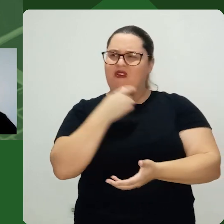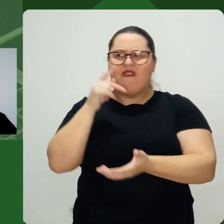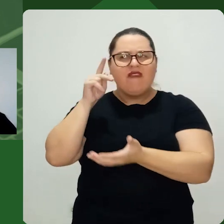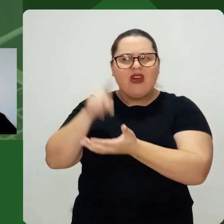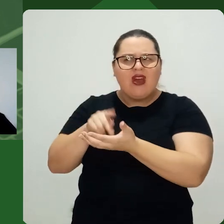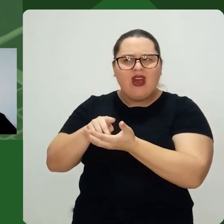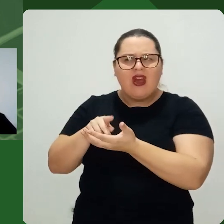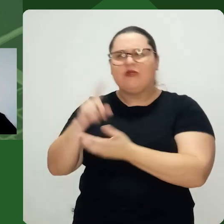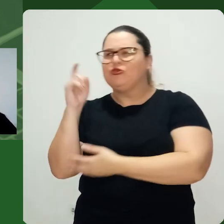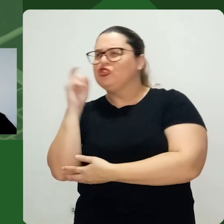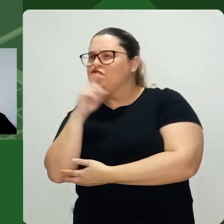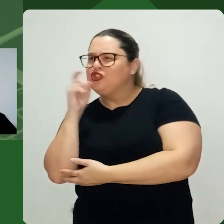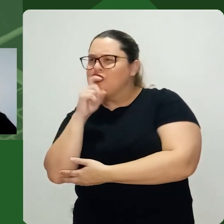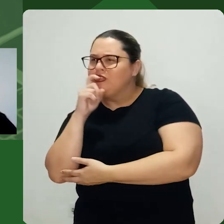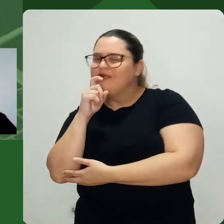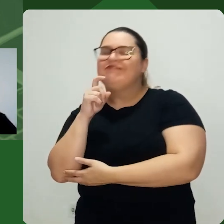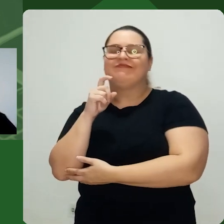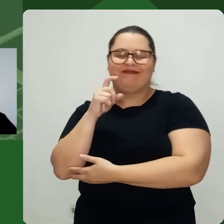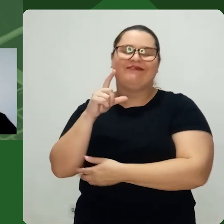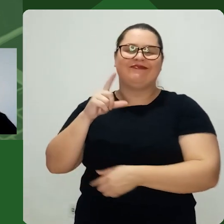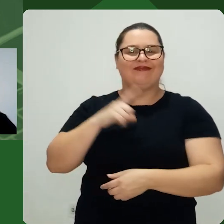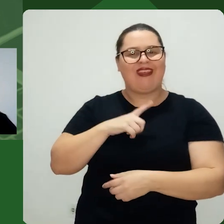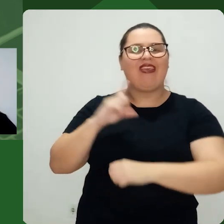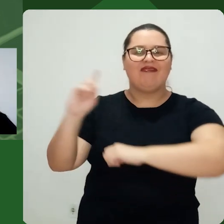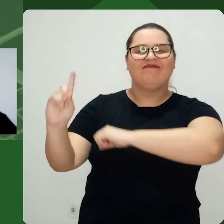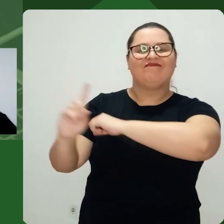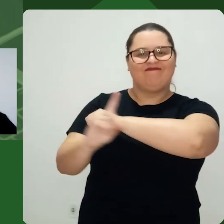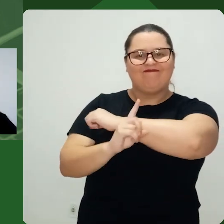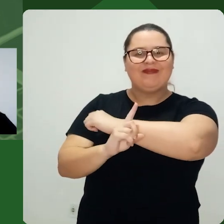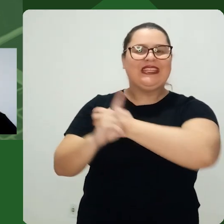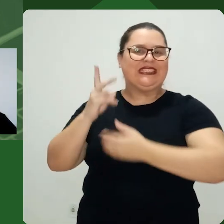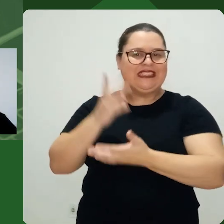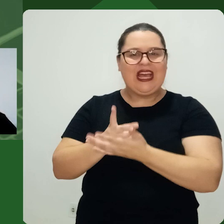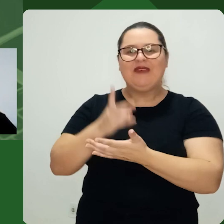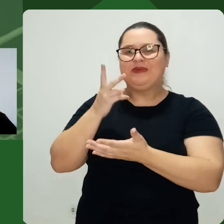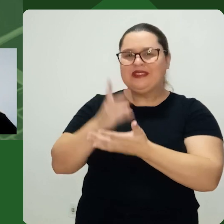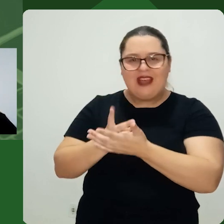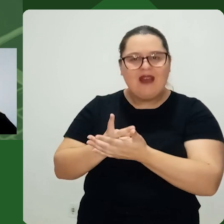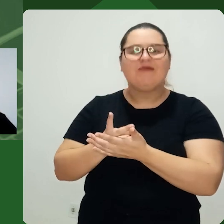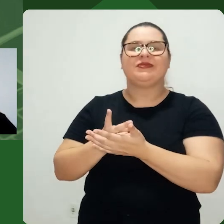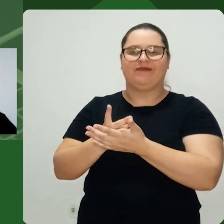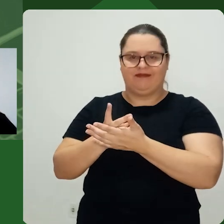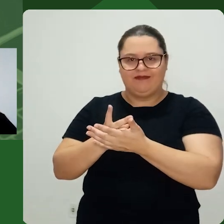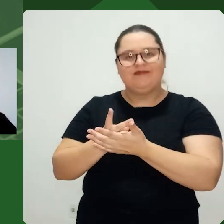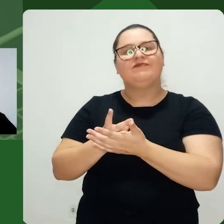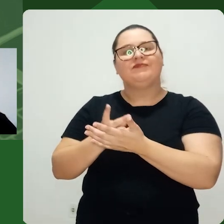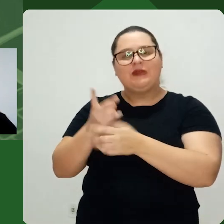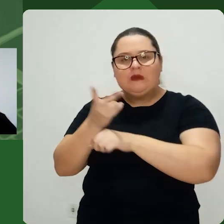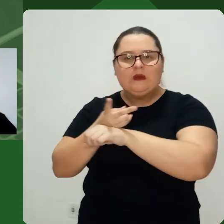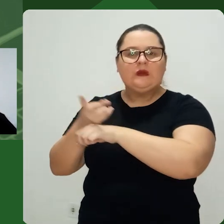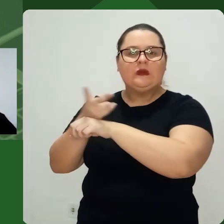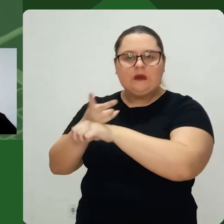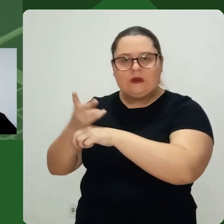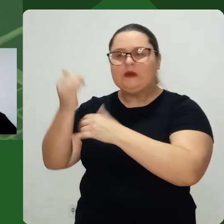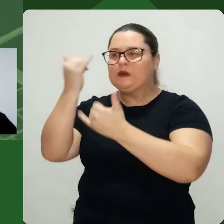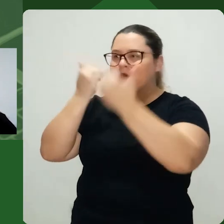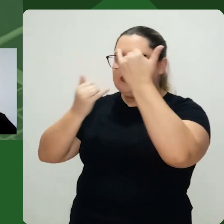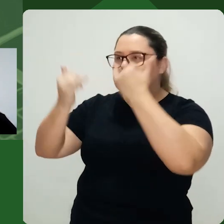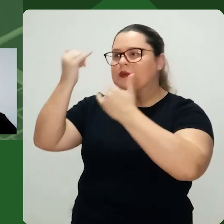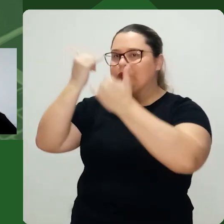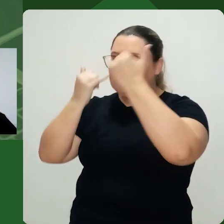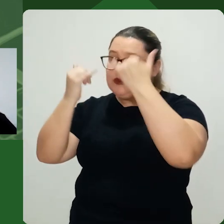é verdadeiro ou não Então eu preciso estar sempre analisando essa conta, né?